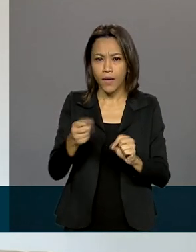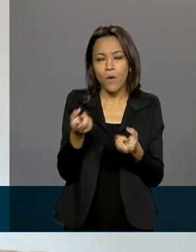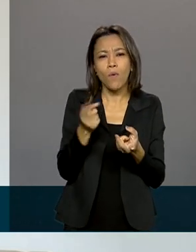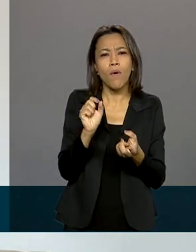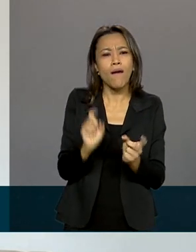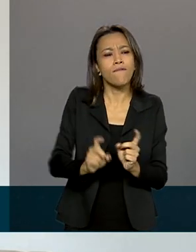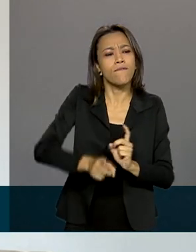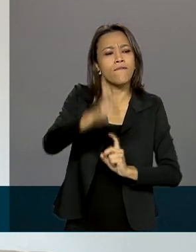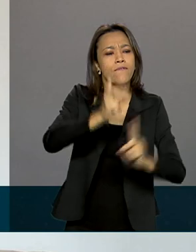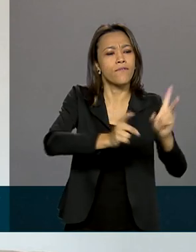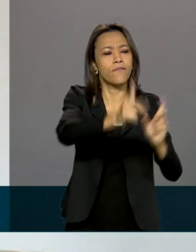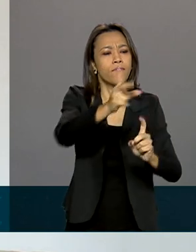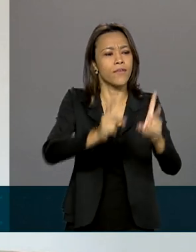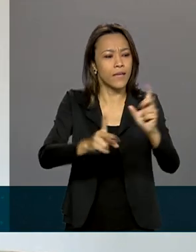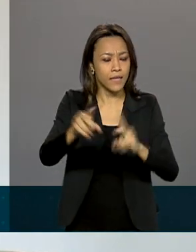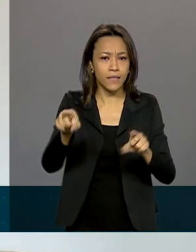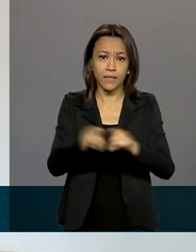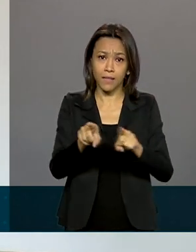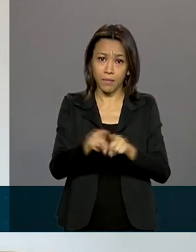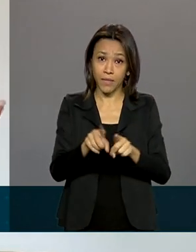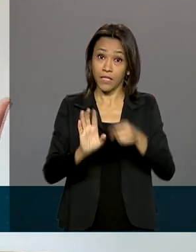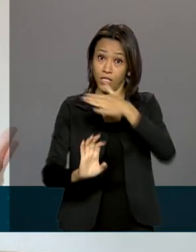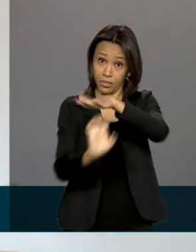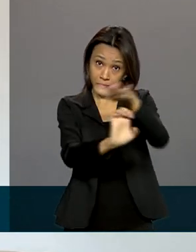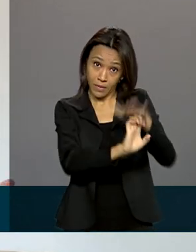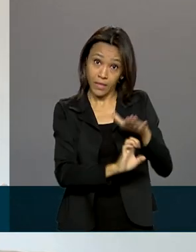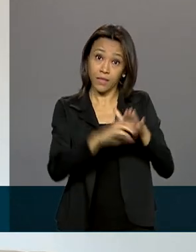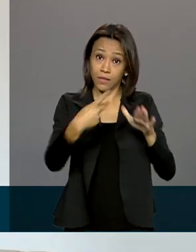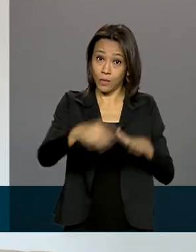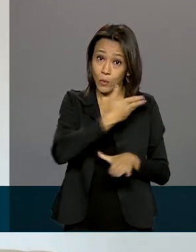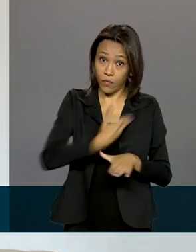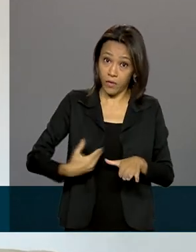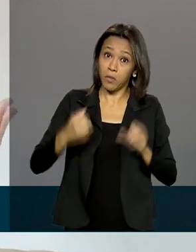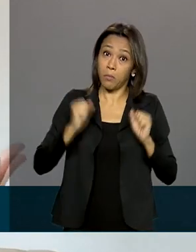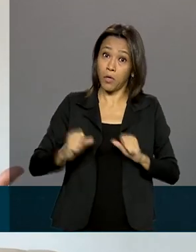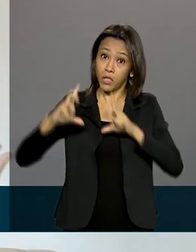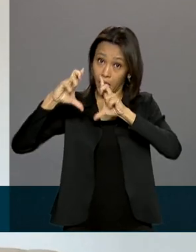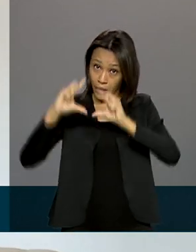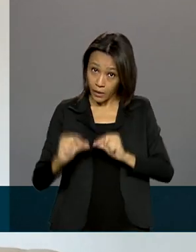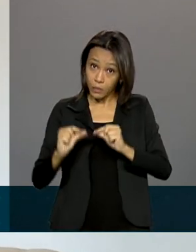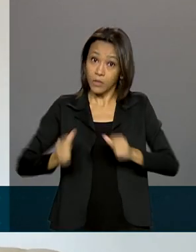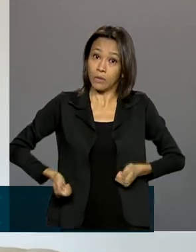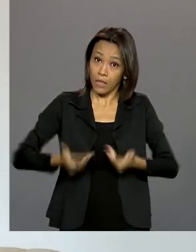venda e as privatizações das estatais, o que pode reduzir os gastos e aumentar os ganhos.$ 146 bilhões.